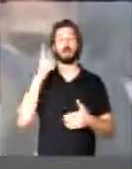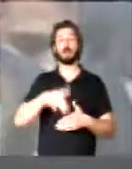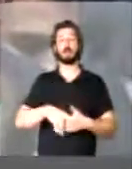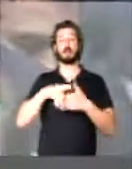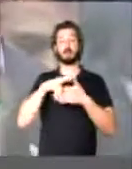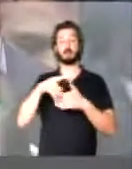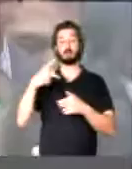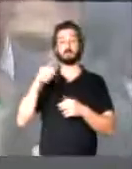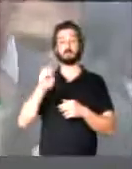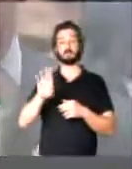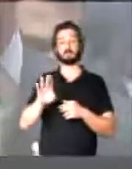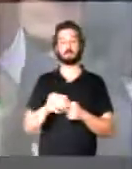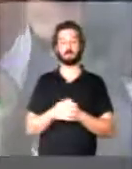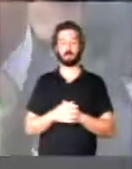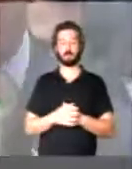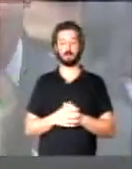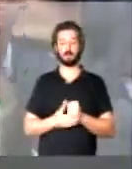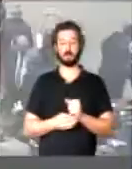liderança do PSDB.